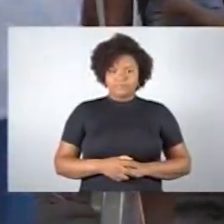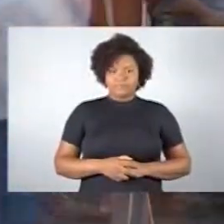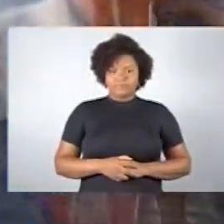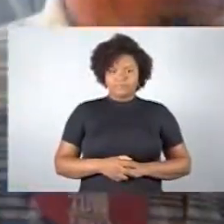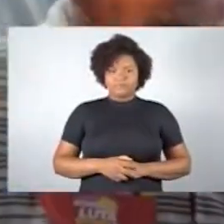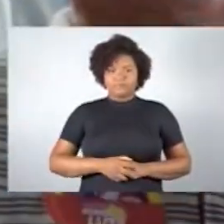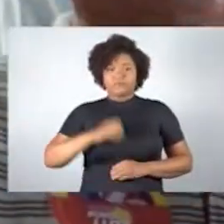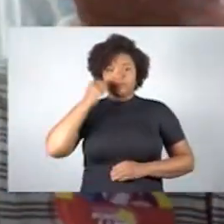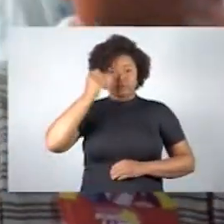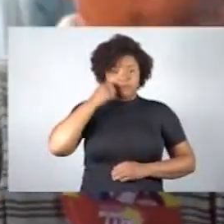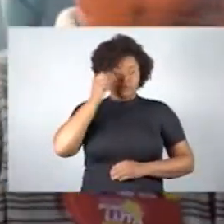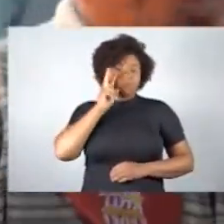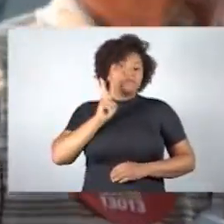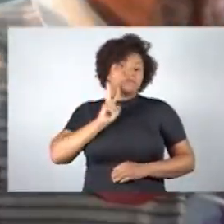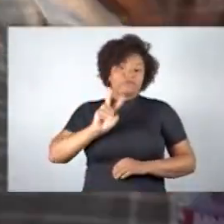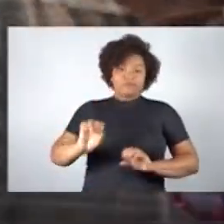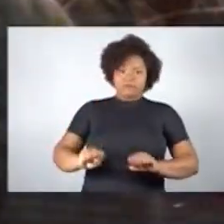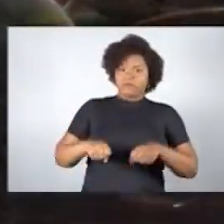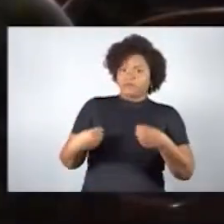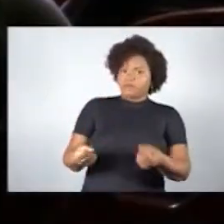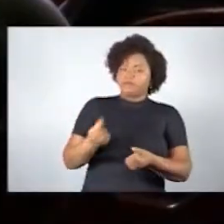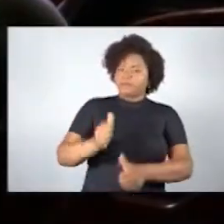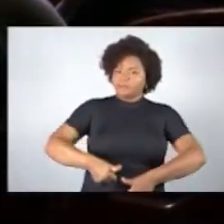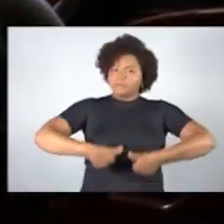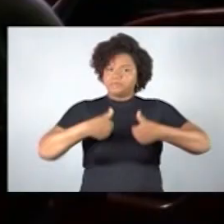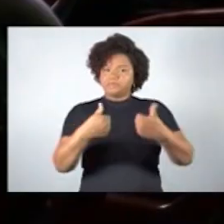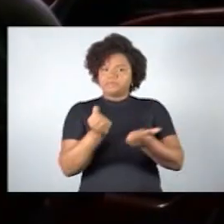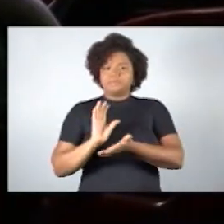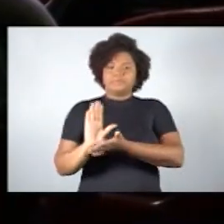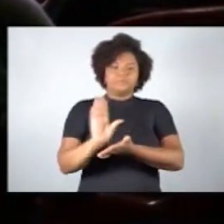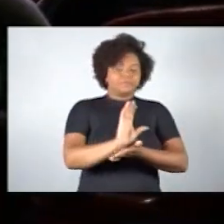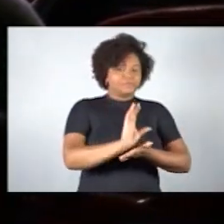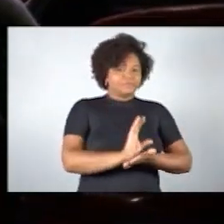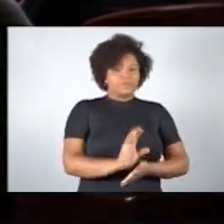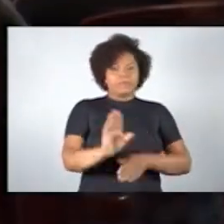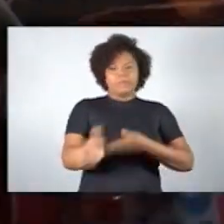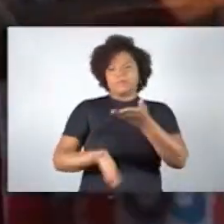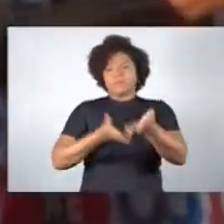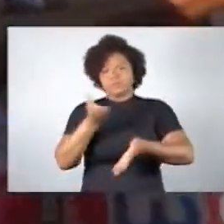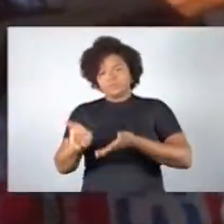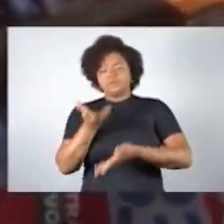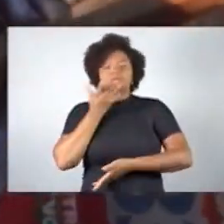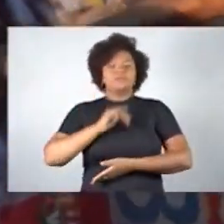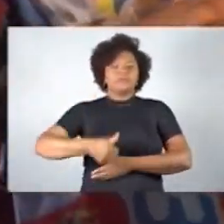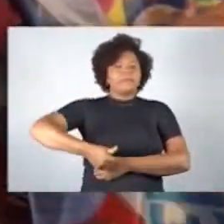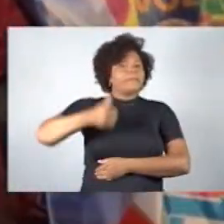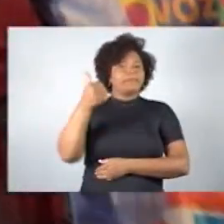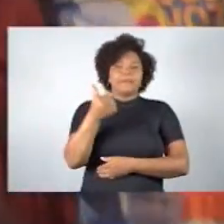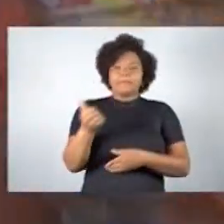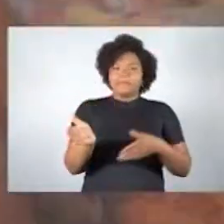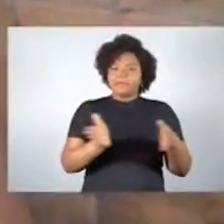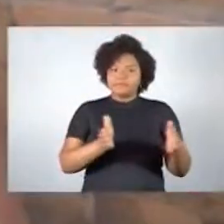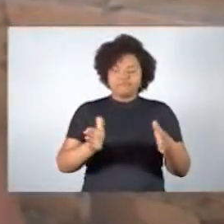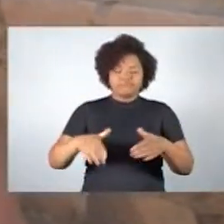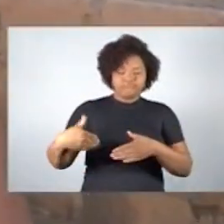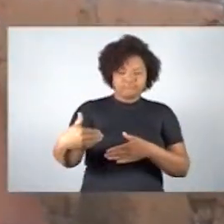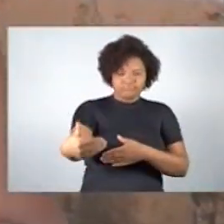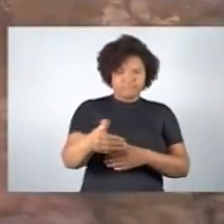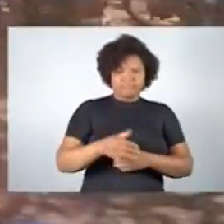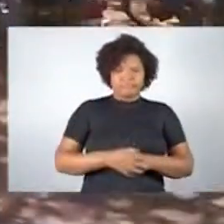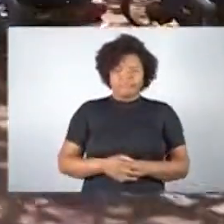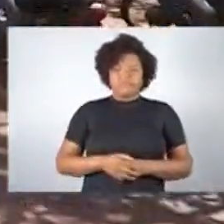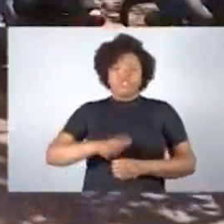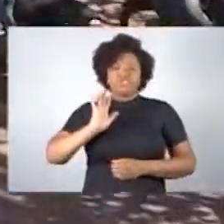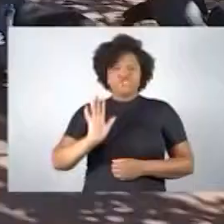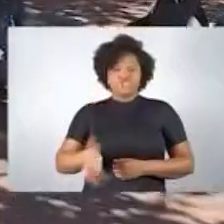Como o senador de Lela vai defender e fortalecer o orçamento para o cuidado com as crianças desde a primeira infância?